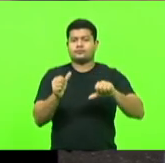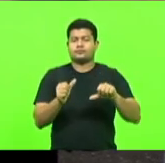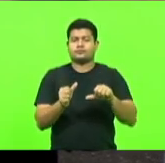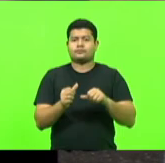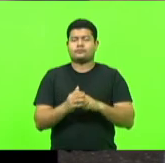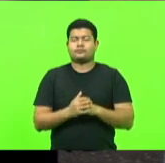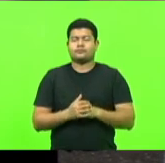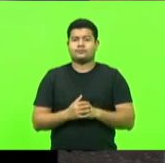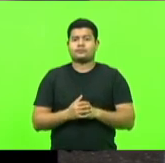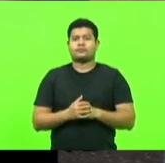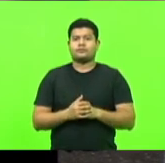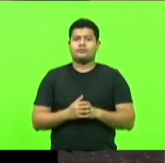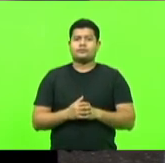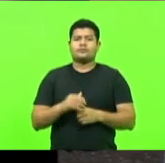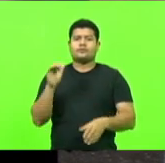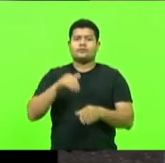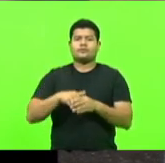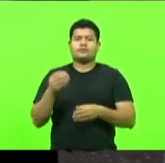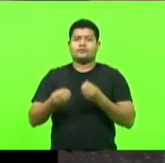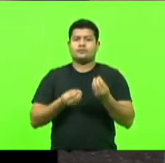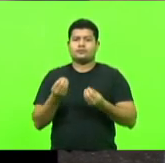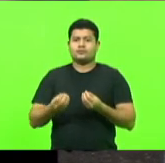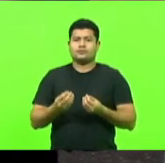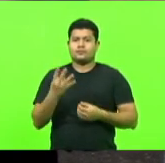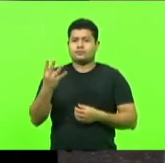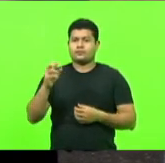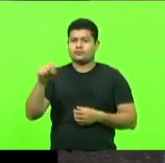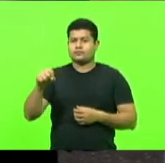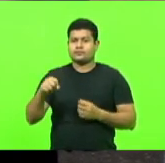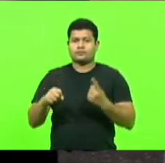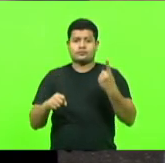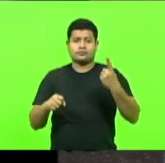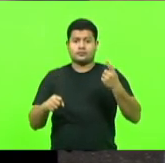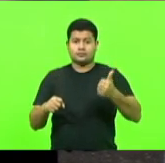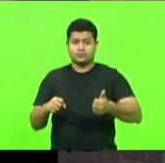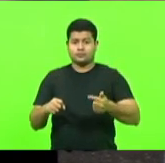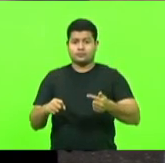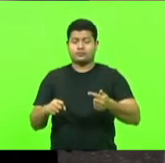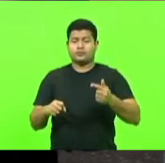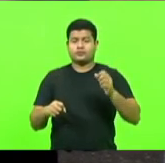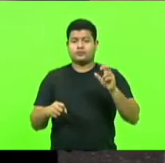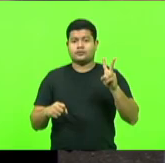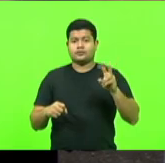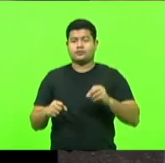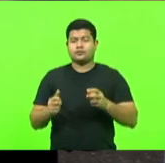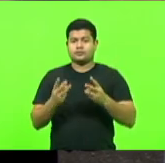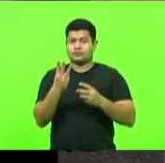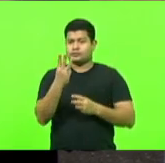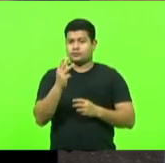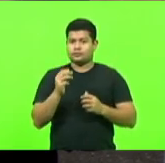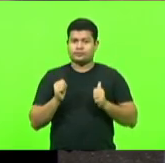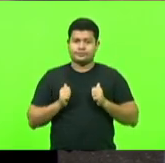tendo a seguinte votação, quatro votos sim, 17 votos não, e três abstenções.